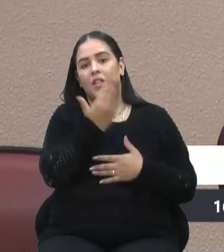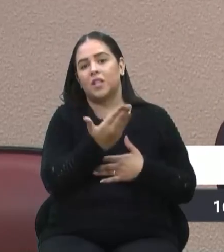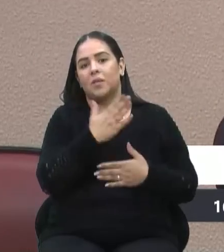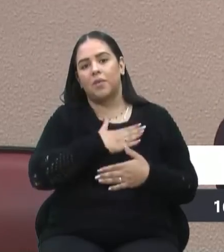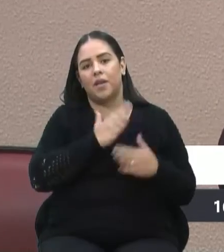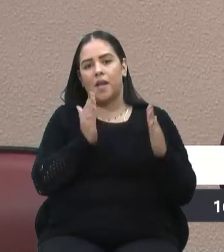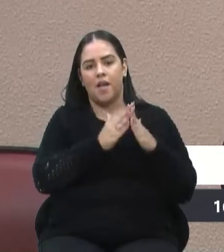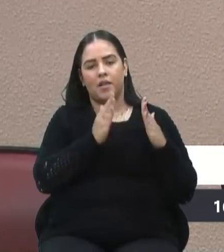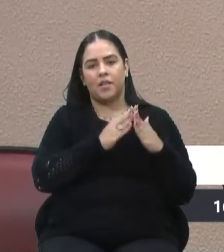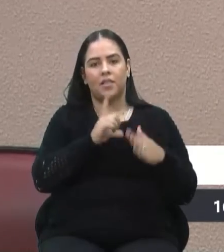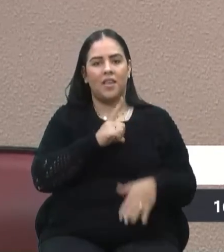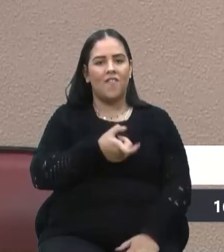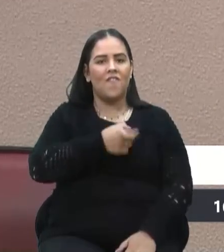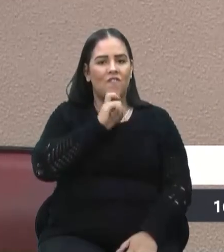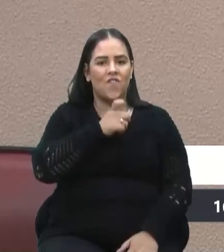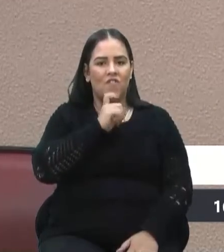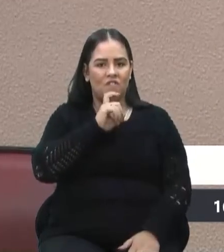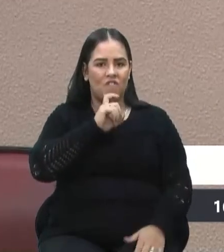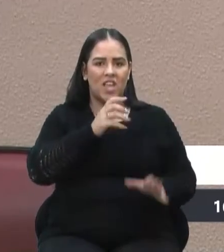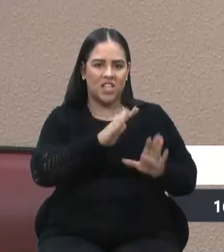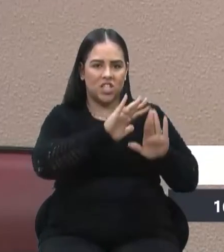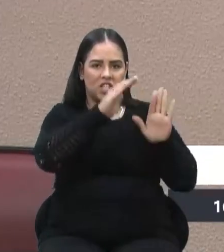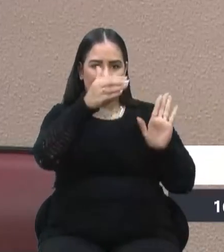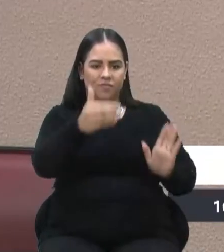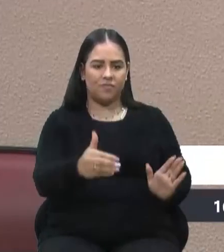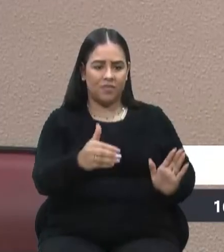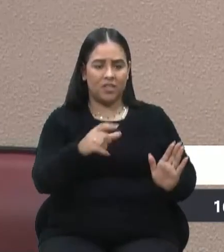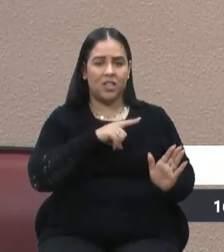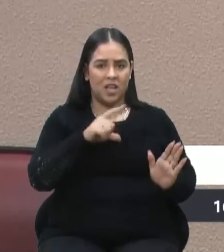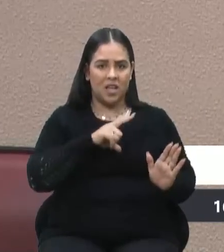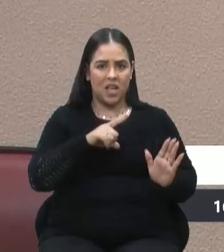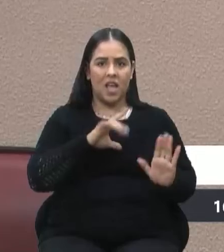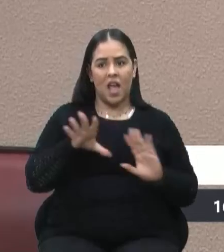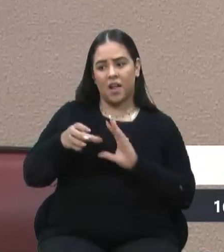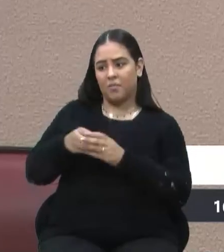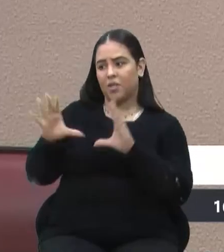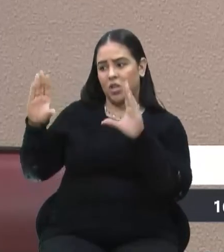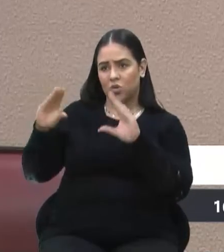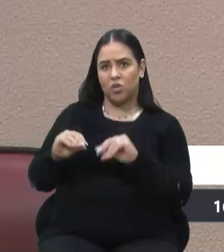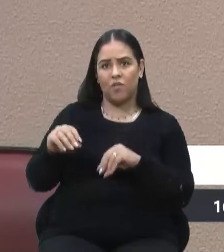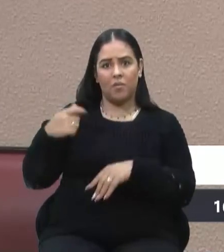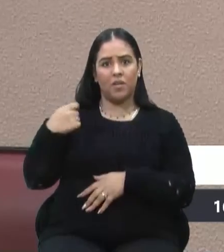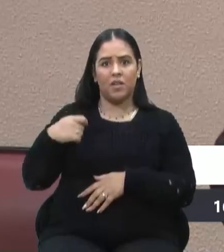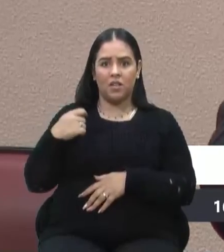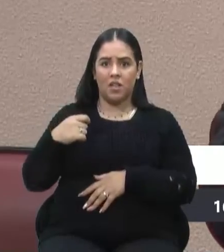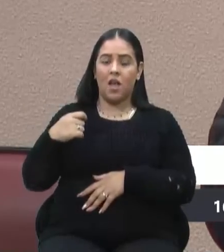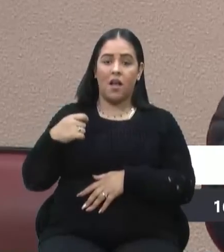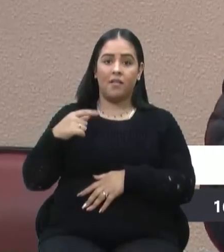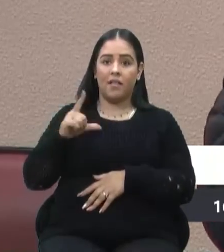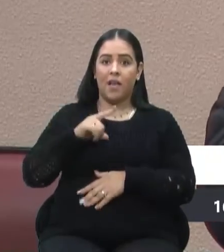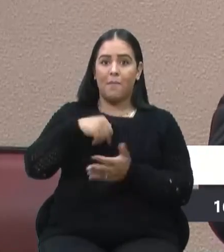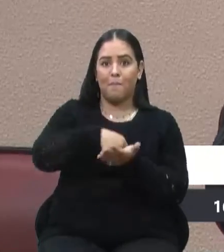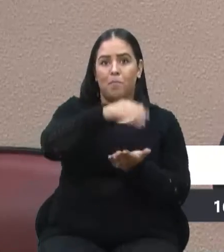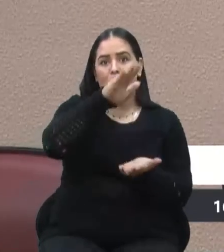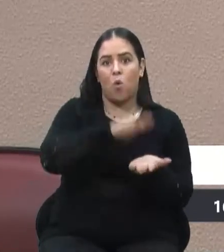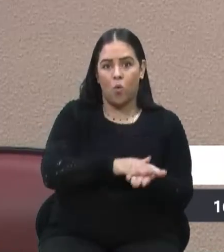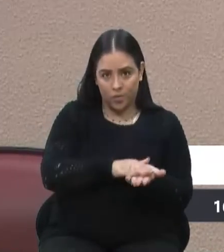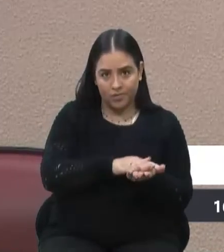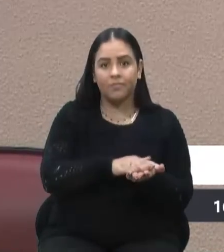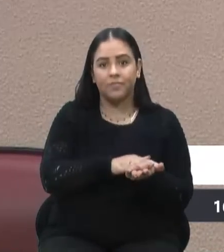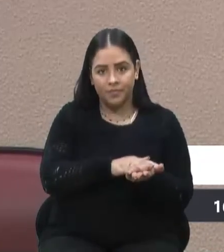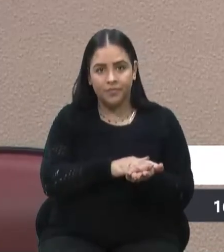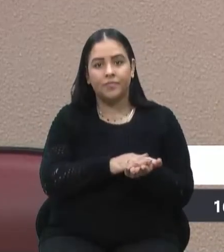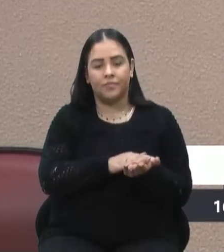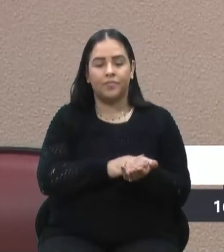verde, as câmaras ali na frente e mais a equipe da noite vão ter que ser bonitas, ter que mexer no bolso. Então, é um constante